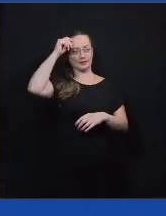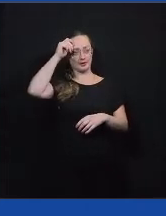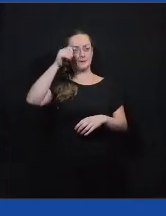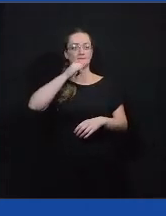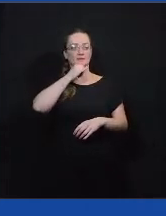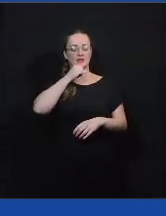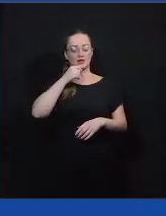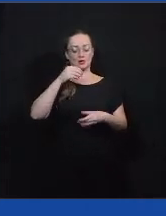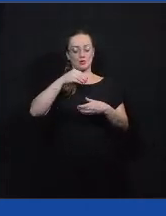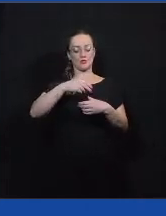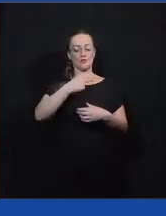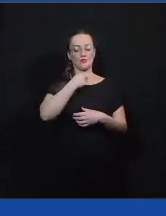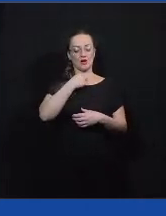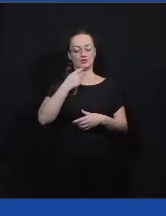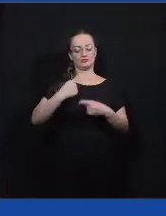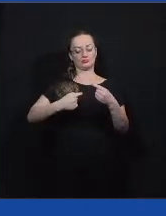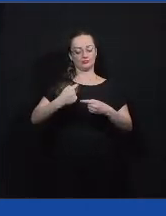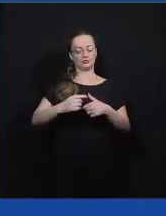está discutindo,